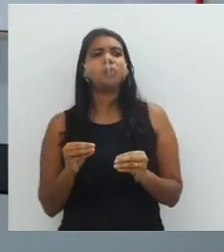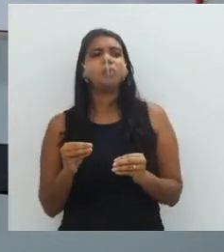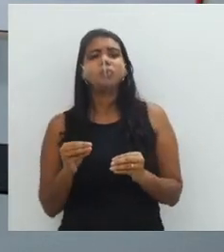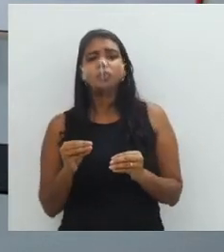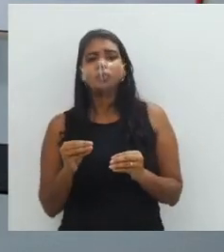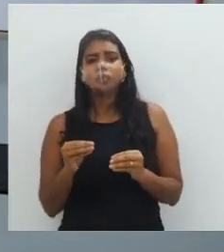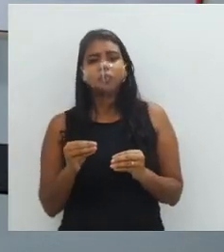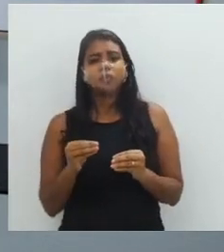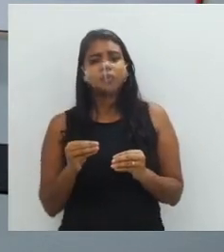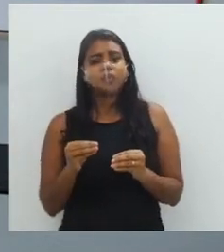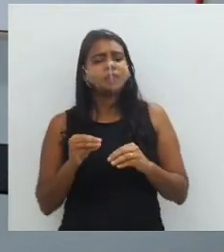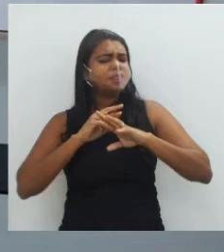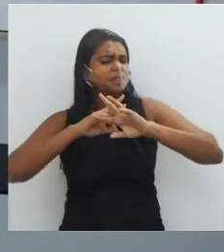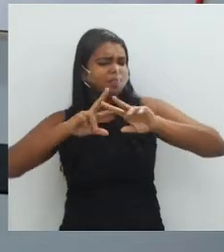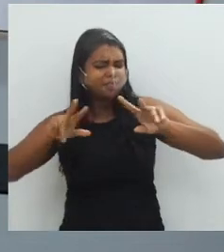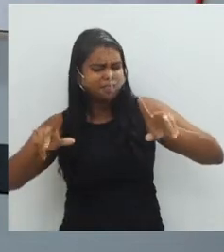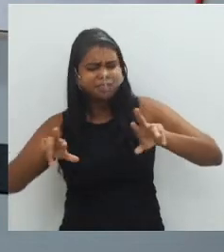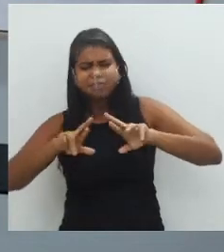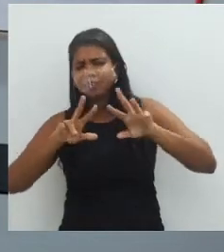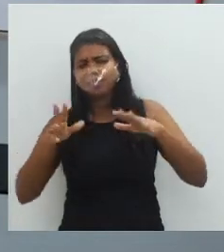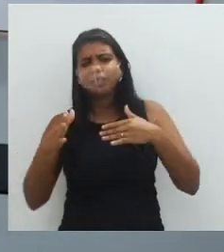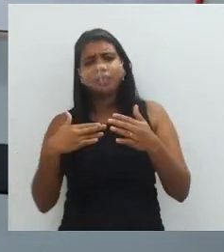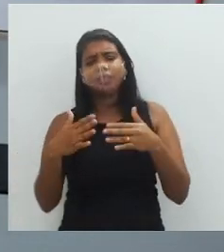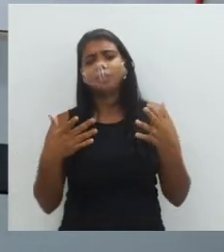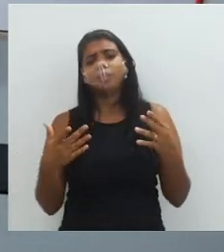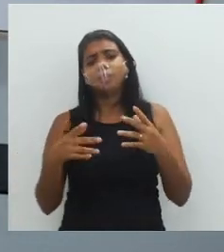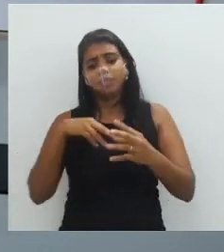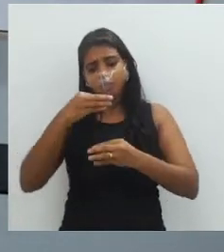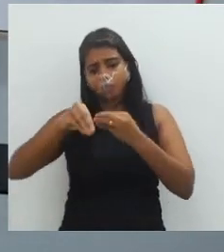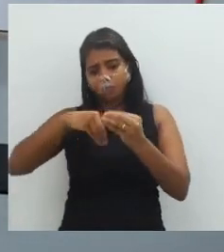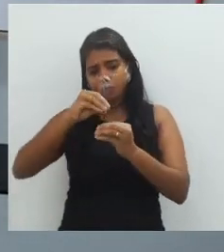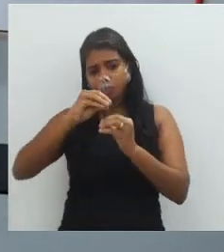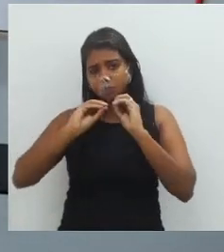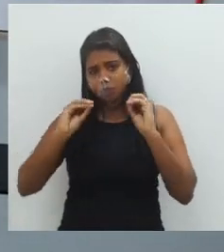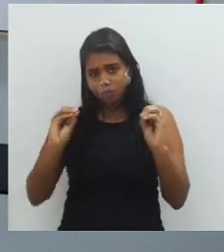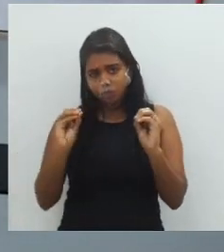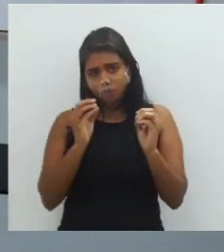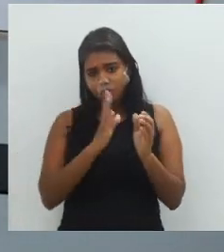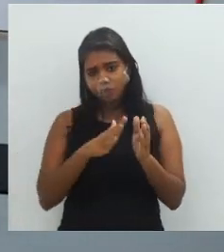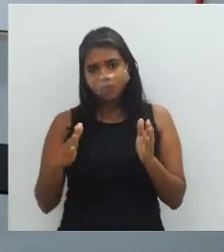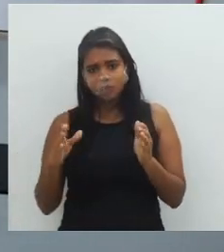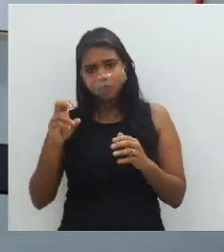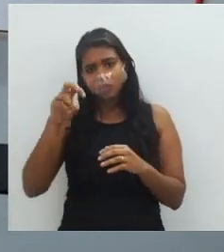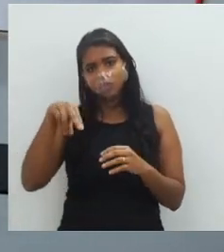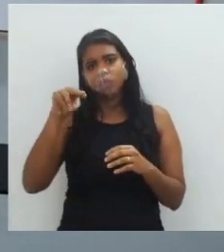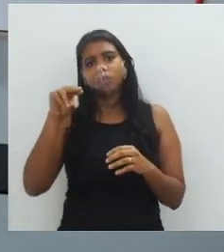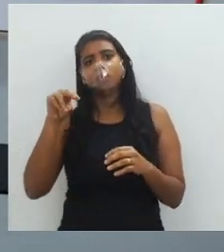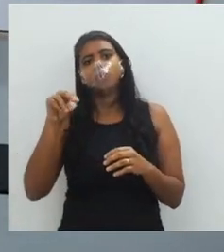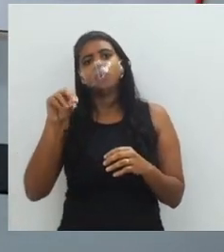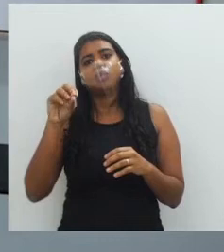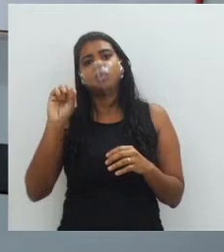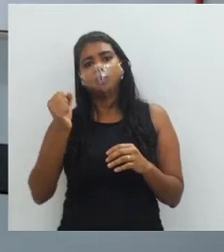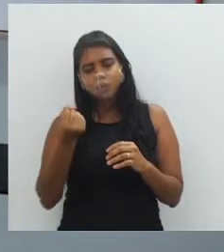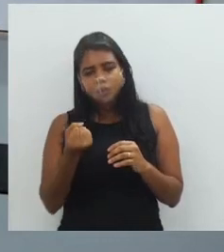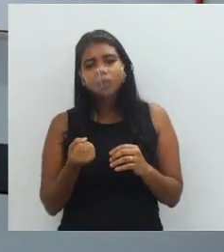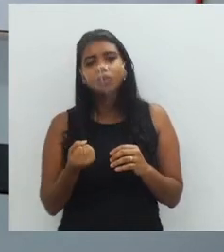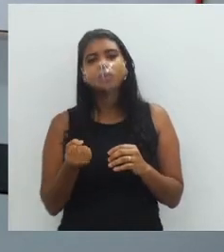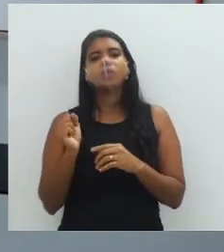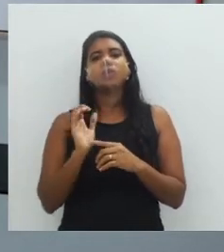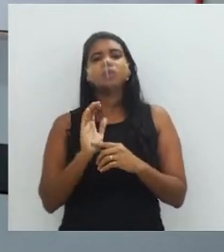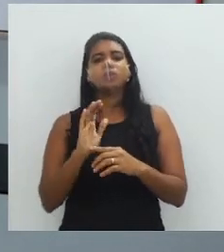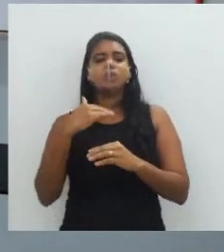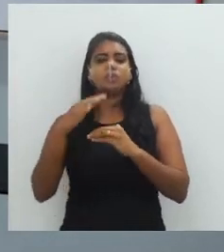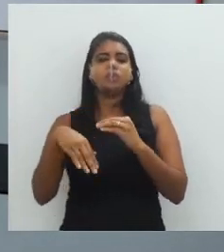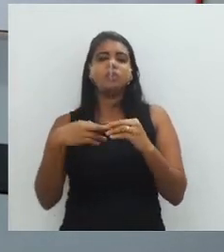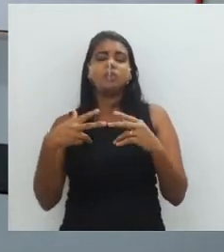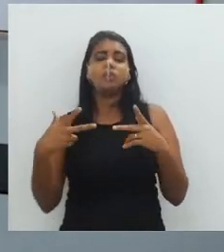tiras de todas as espécies. Então, qualquer tipo de nó, a partir do momento que a gente faz uma sequência de nó e que esses nós revestem alguma